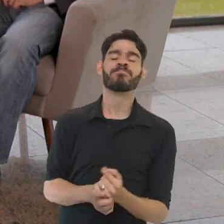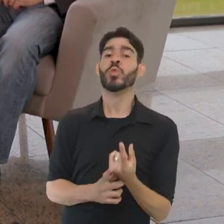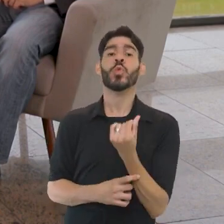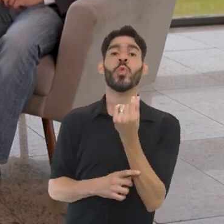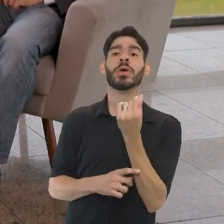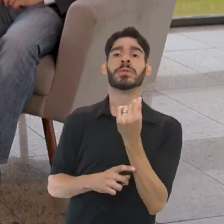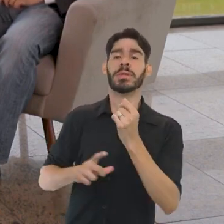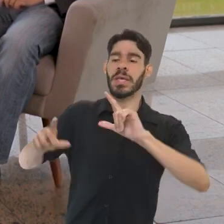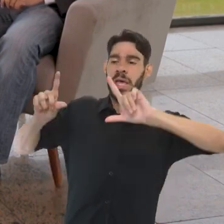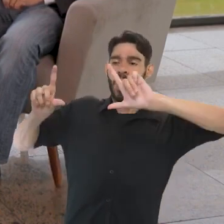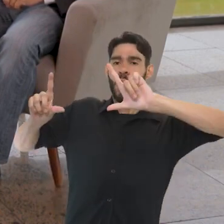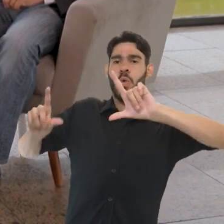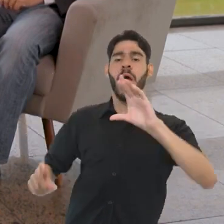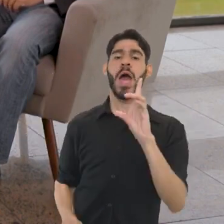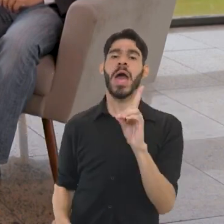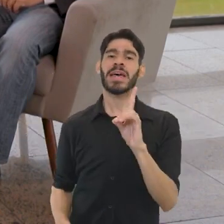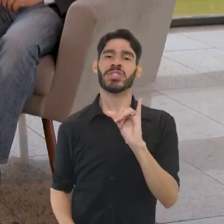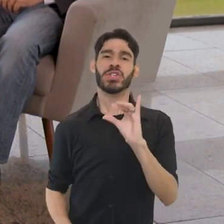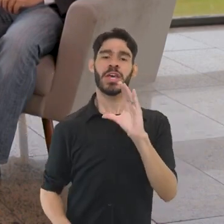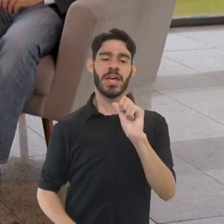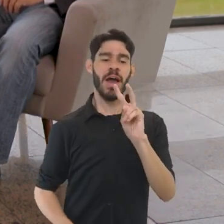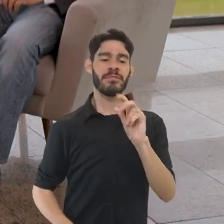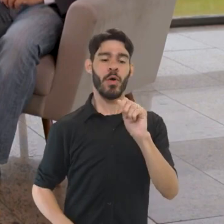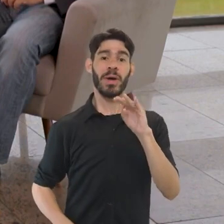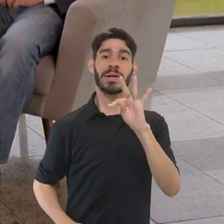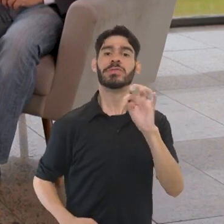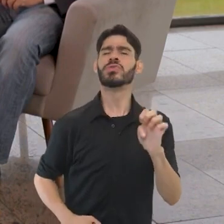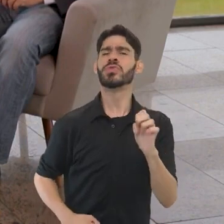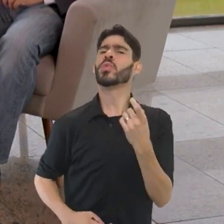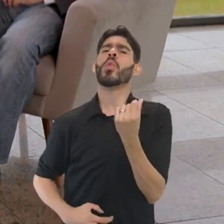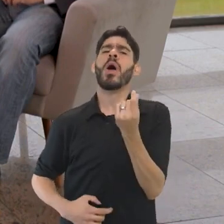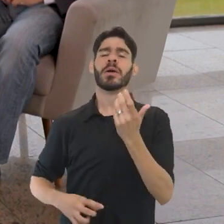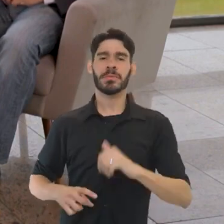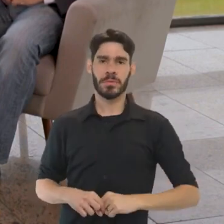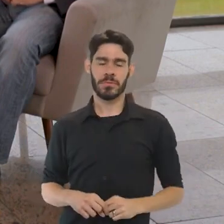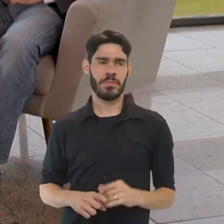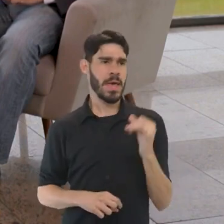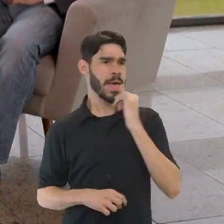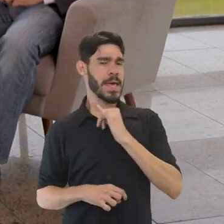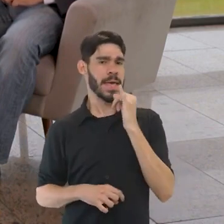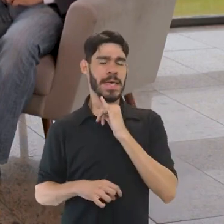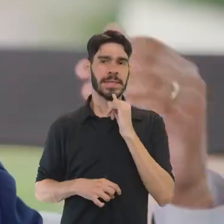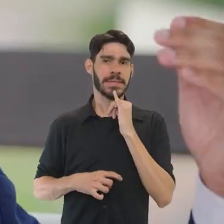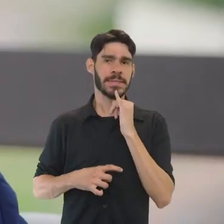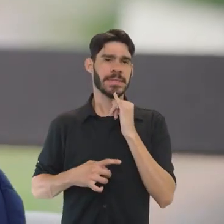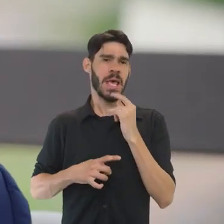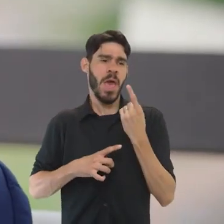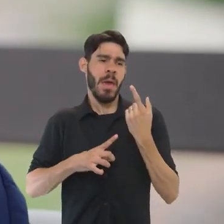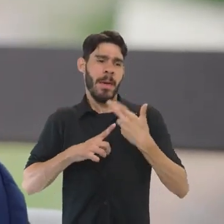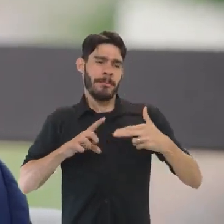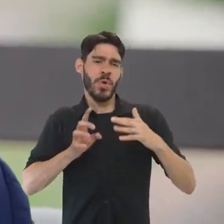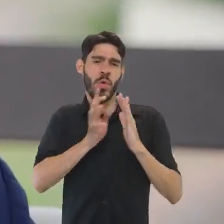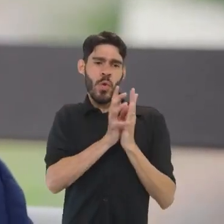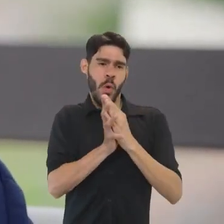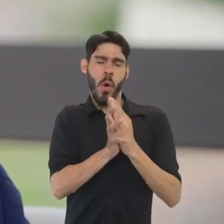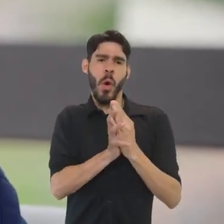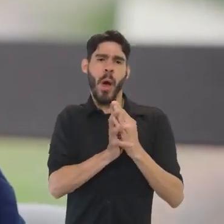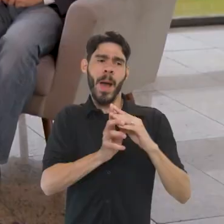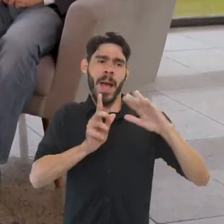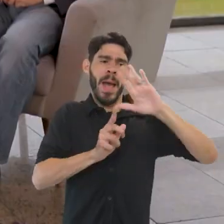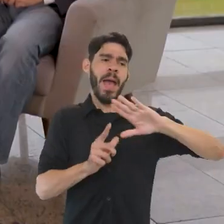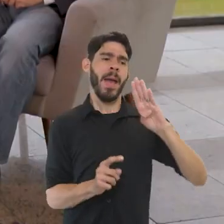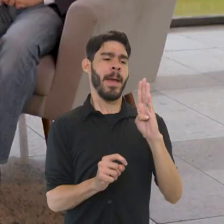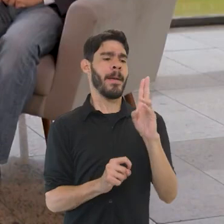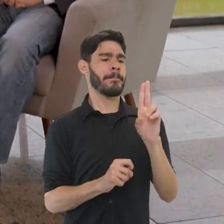um quadro, como o do de Cavalcante? Quanto custa, por exemplo, uma determinada peçaria, um painel do Bule